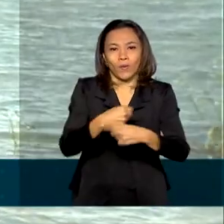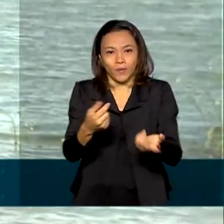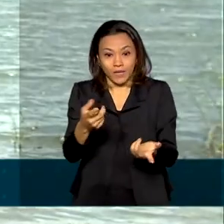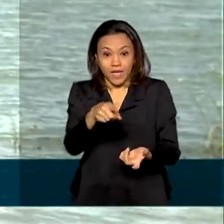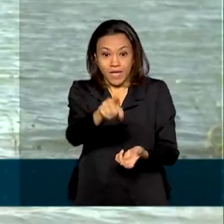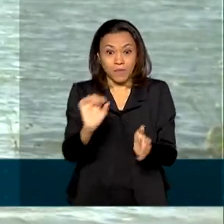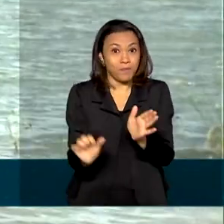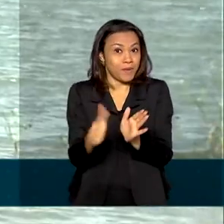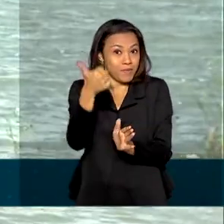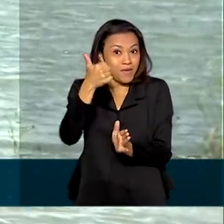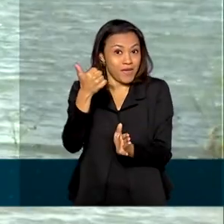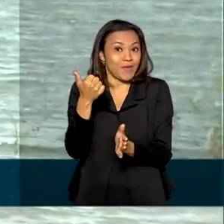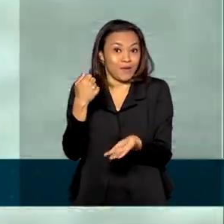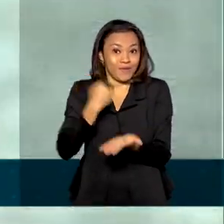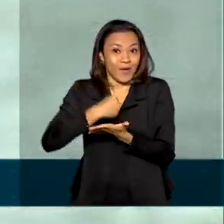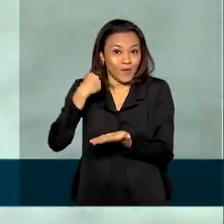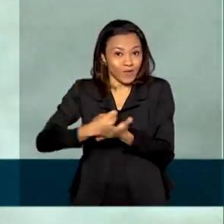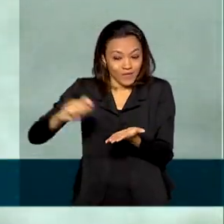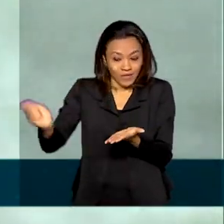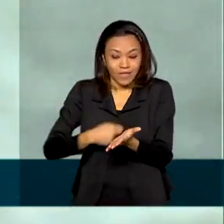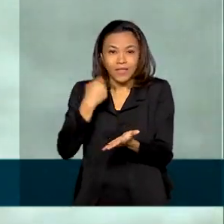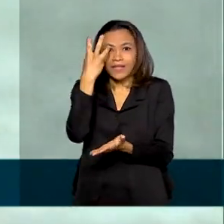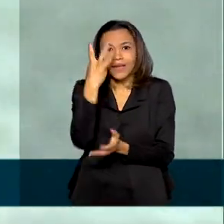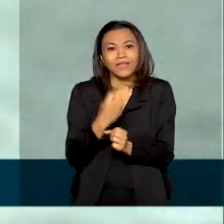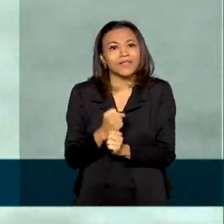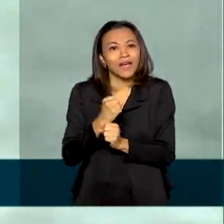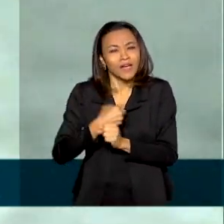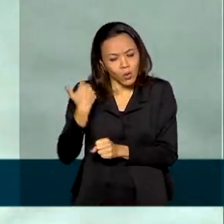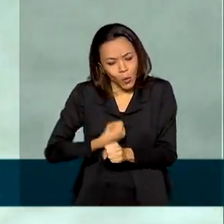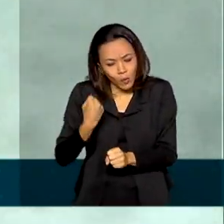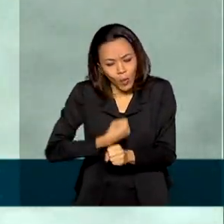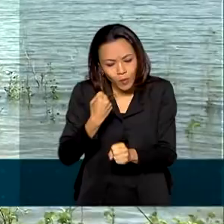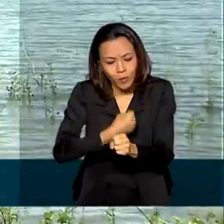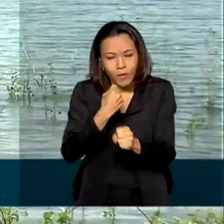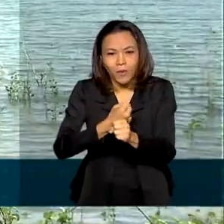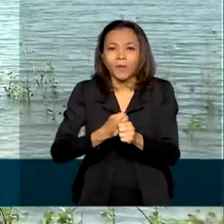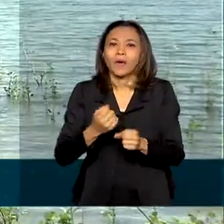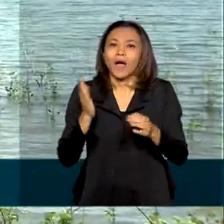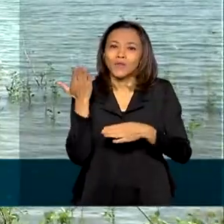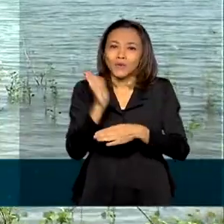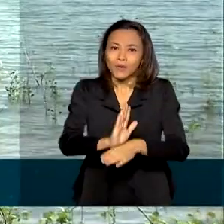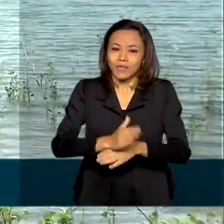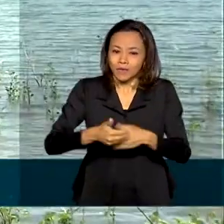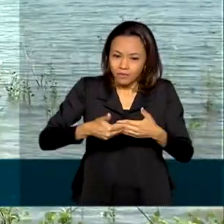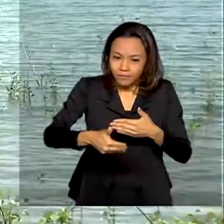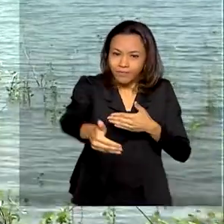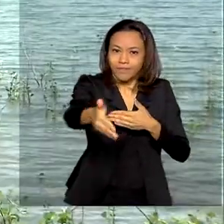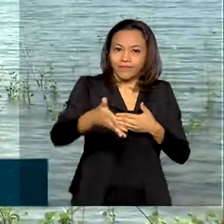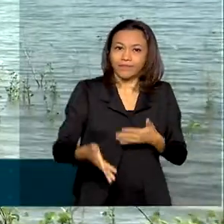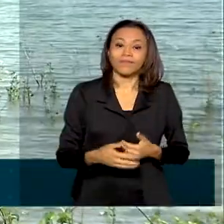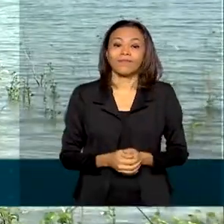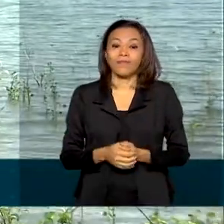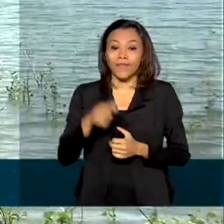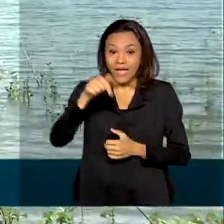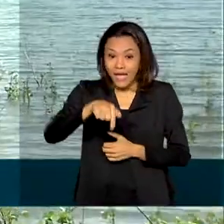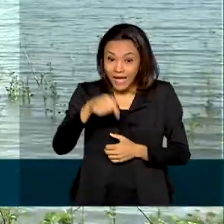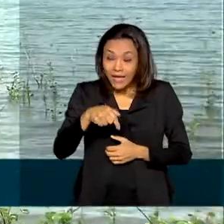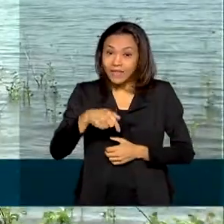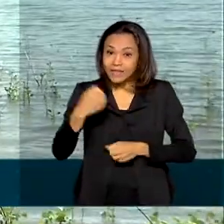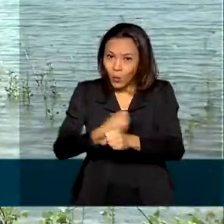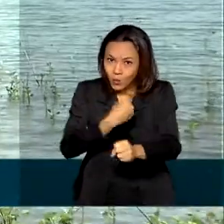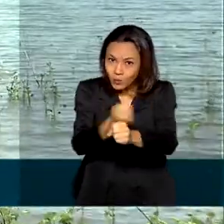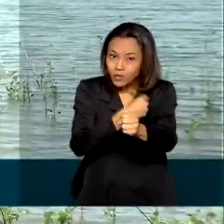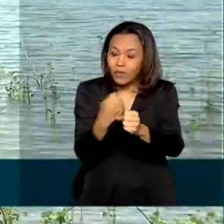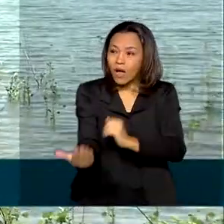primeiro trabalho com carteira assinada há três anos nas obras do São Francisco. Essas obras contribuíram muito na geração de emprego para as nossas